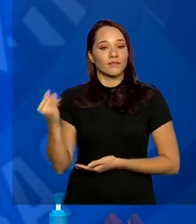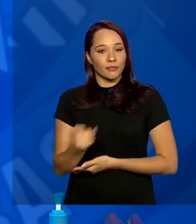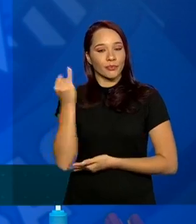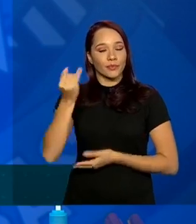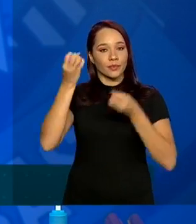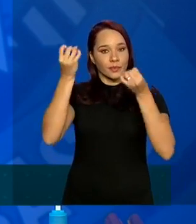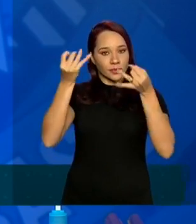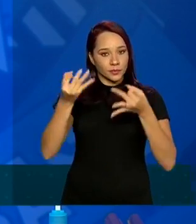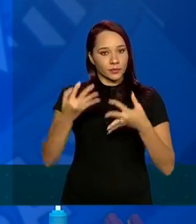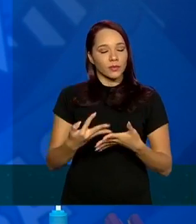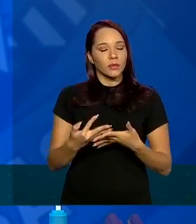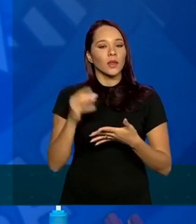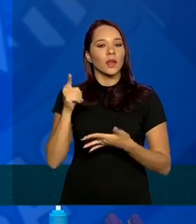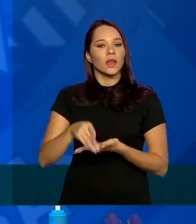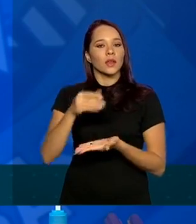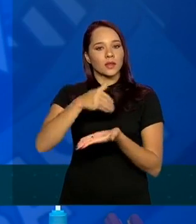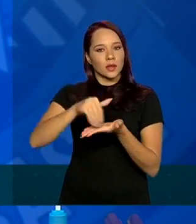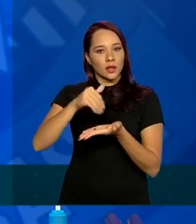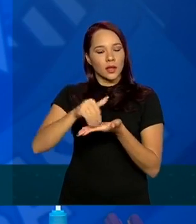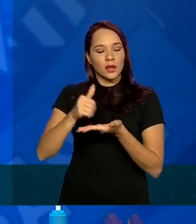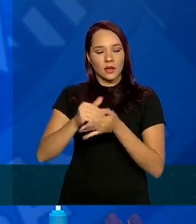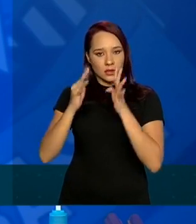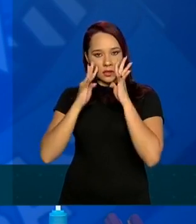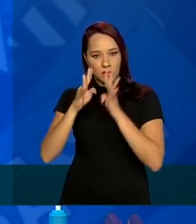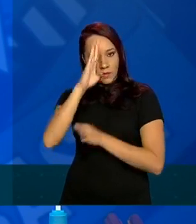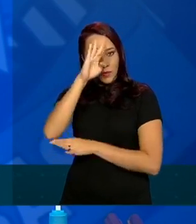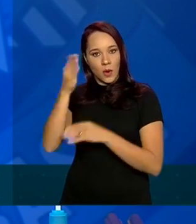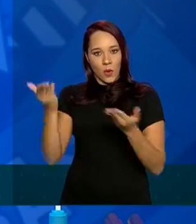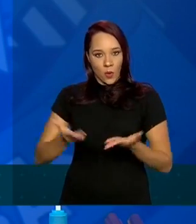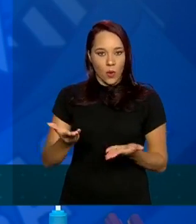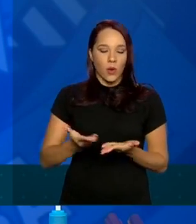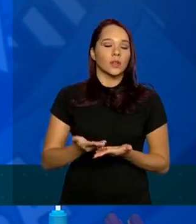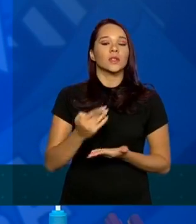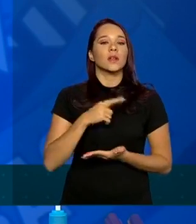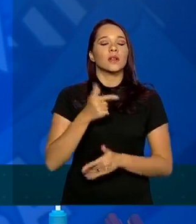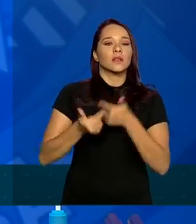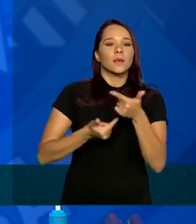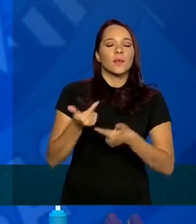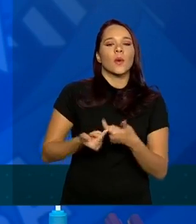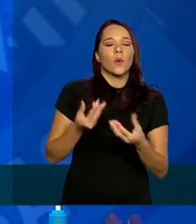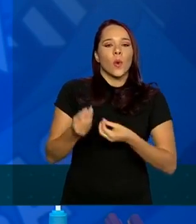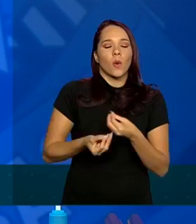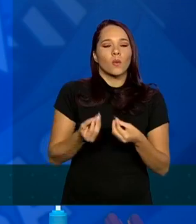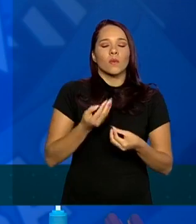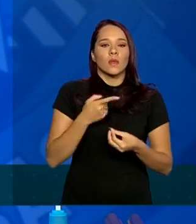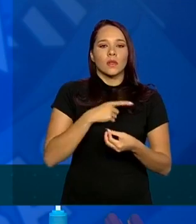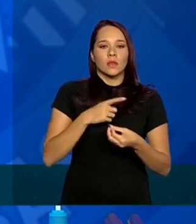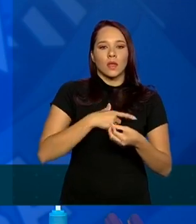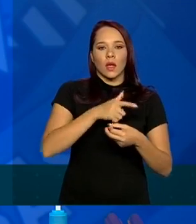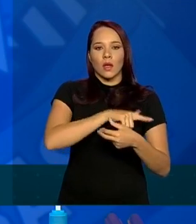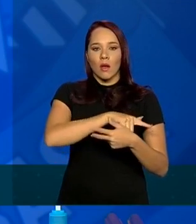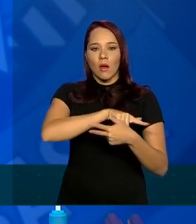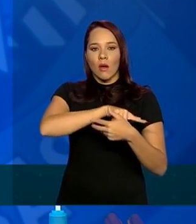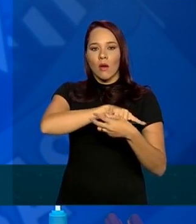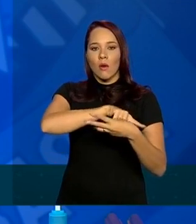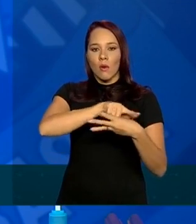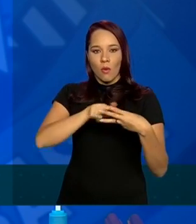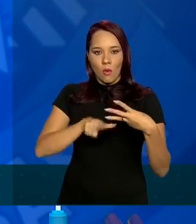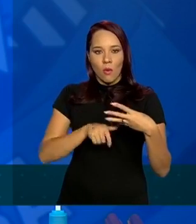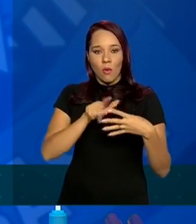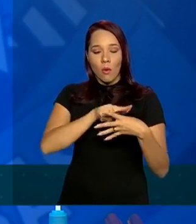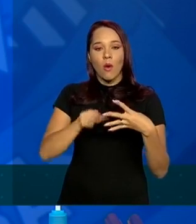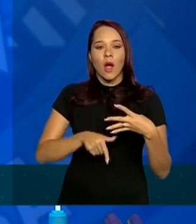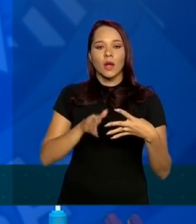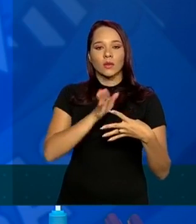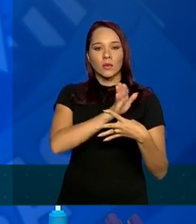Destacar que a Secretaria de Detenção Primária hoje, ela trabalha em quatro eixos. O